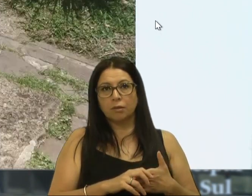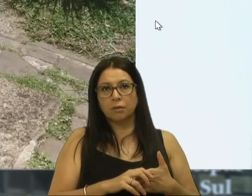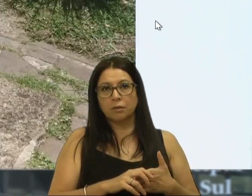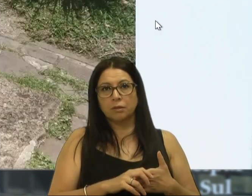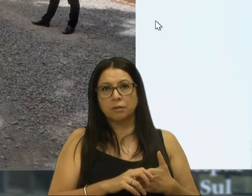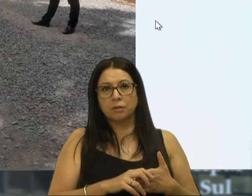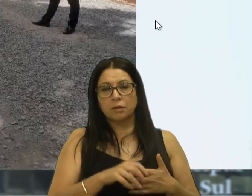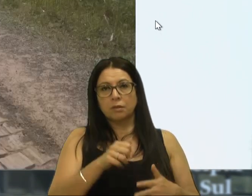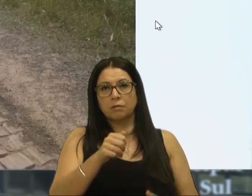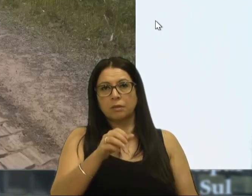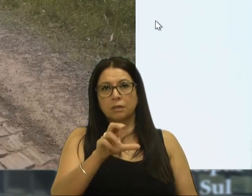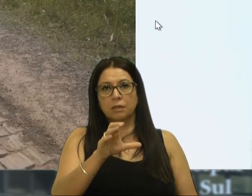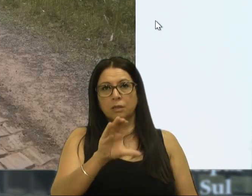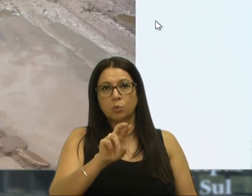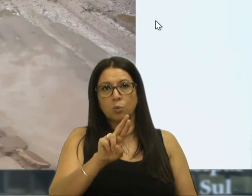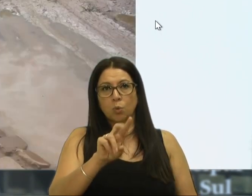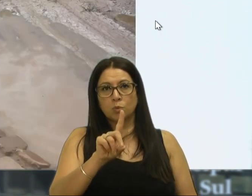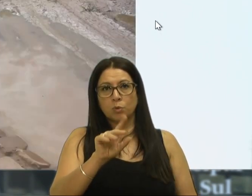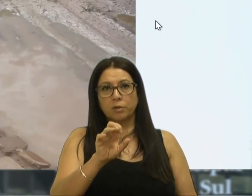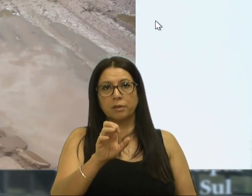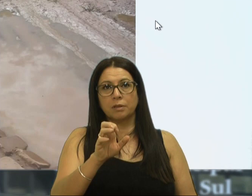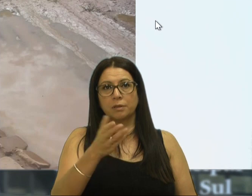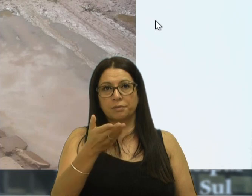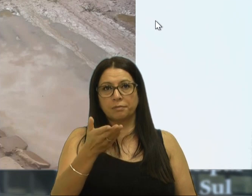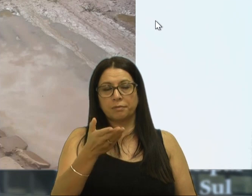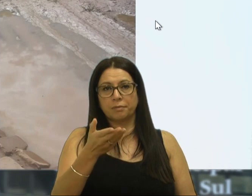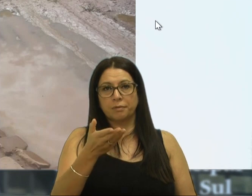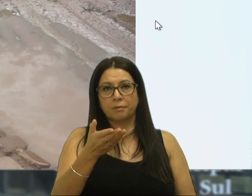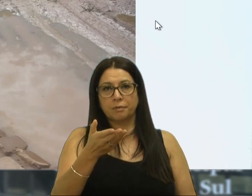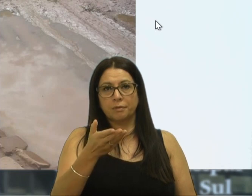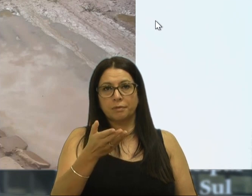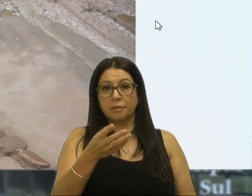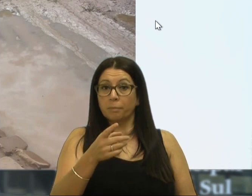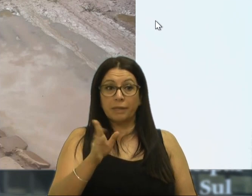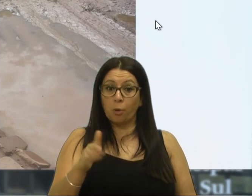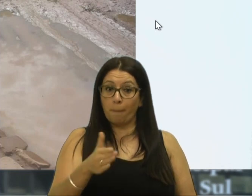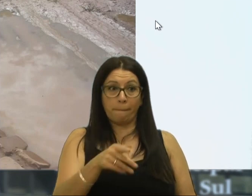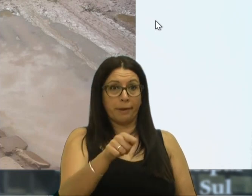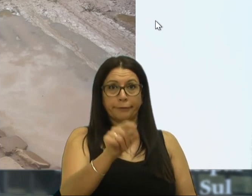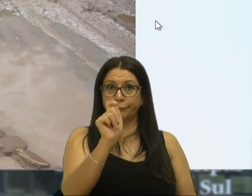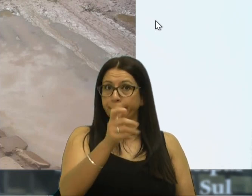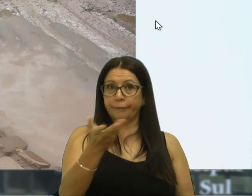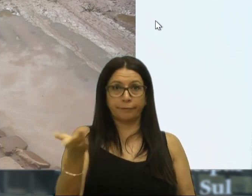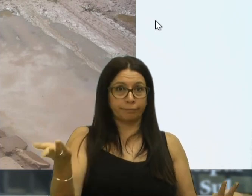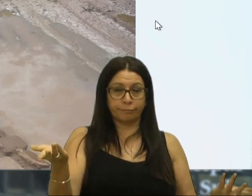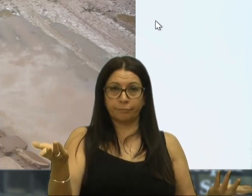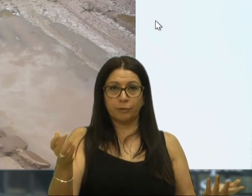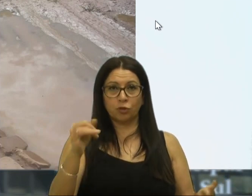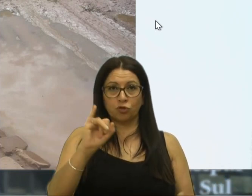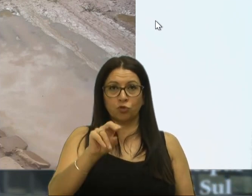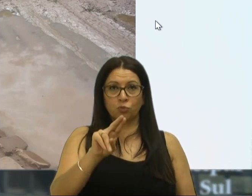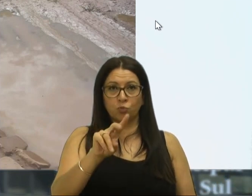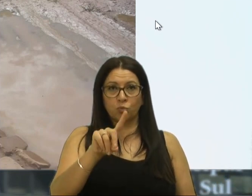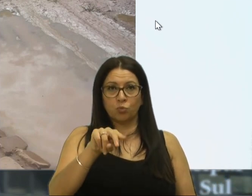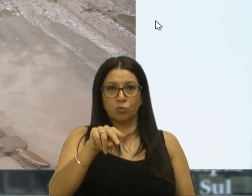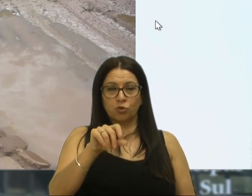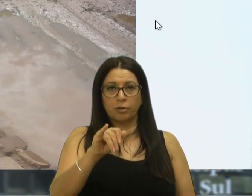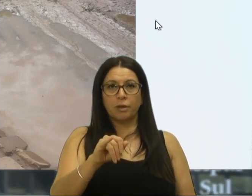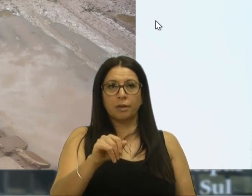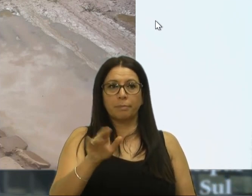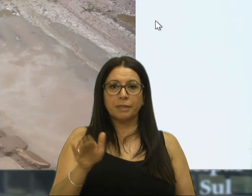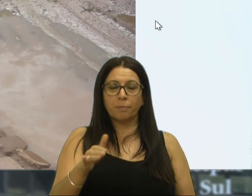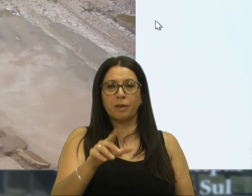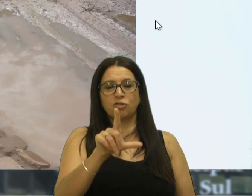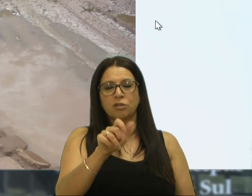tem um açude, que dá para criar praticamente lambari, jundiá não dá para muito grande, mas lambari dá para